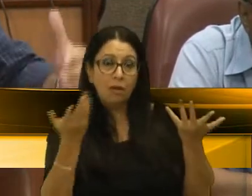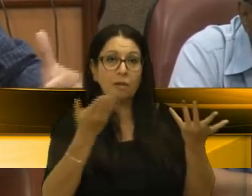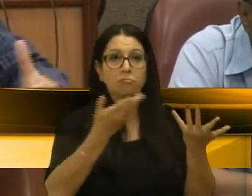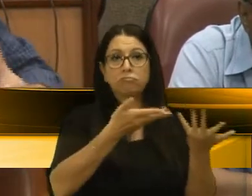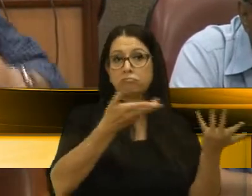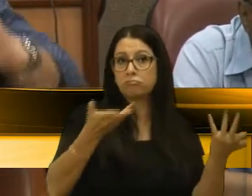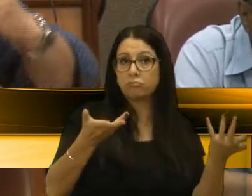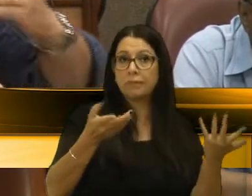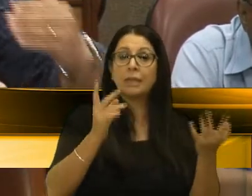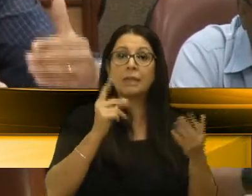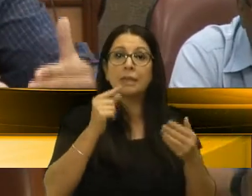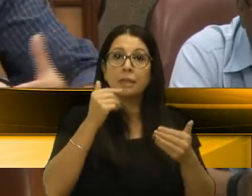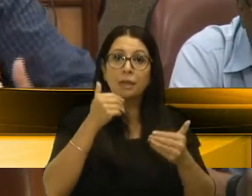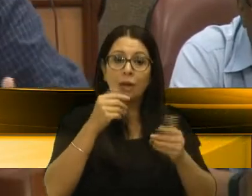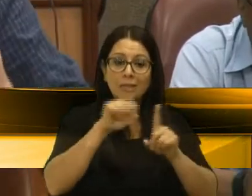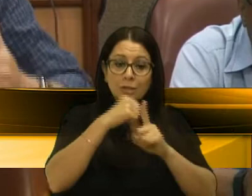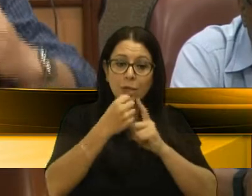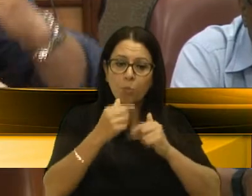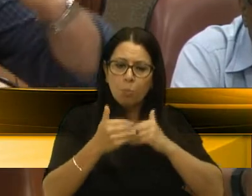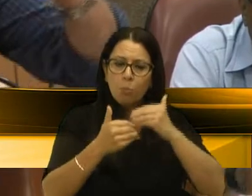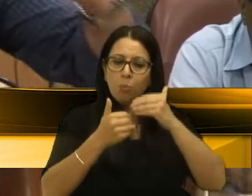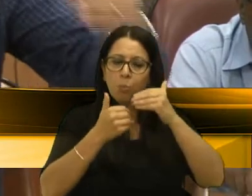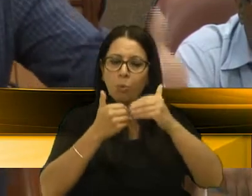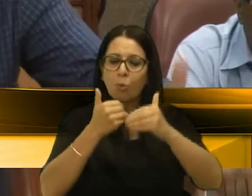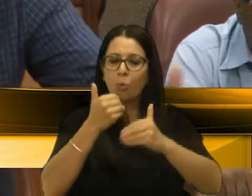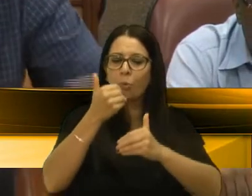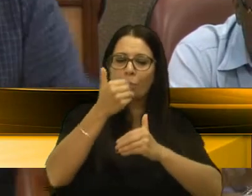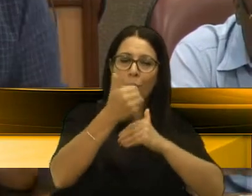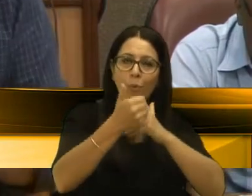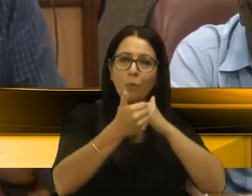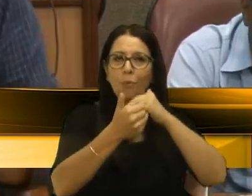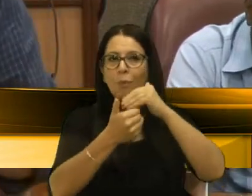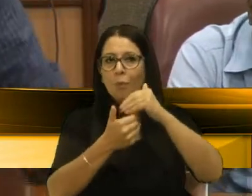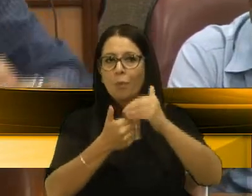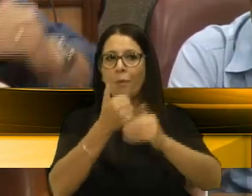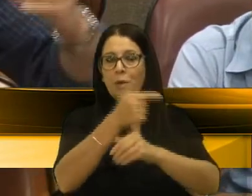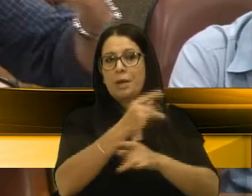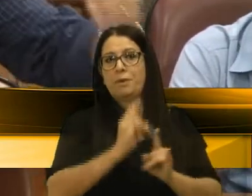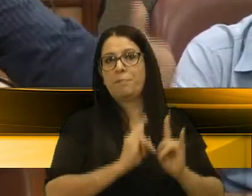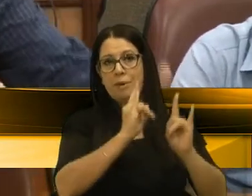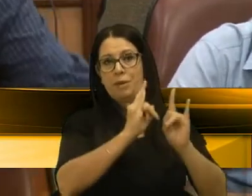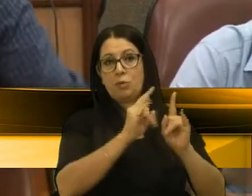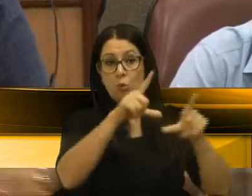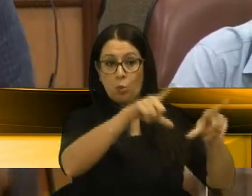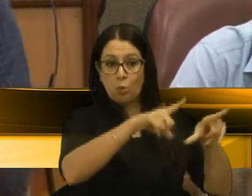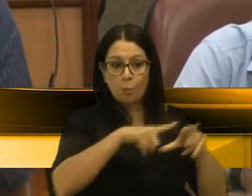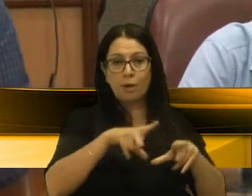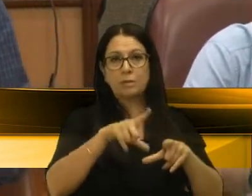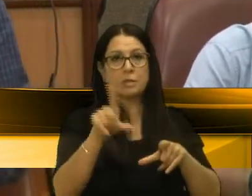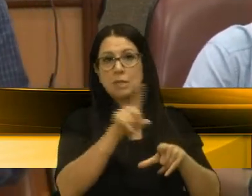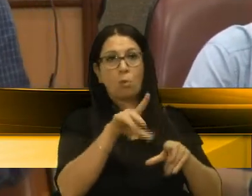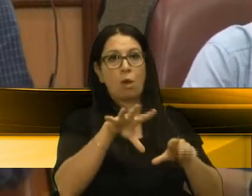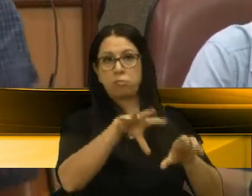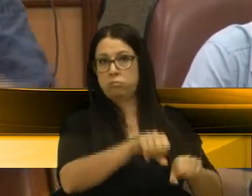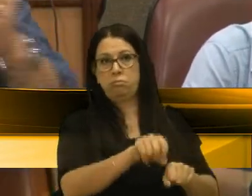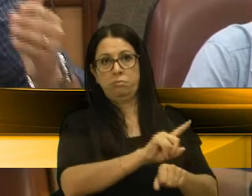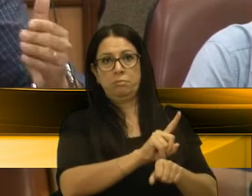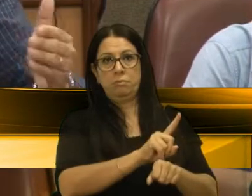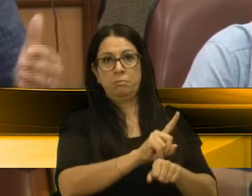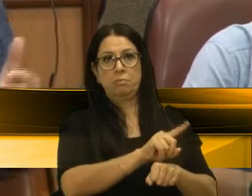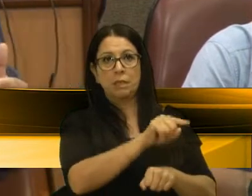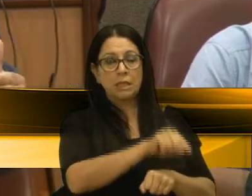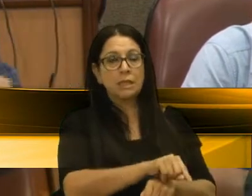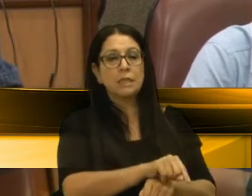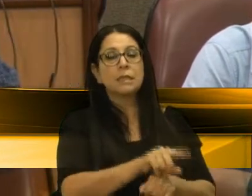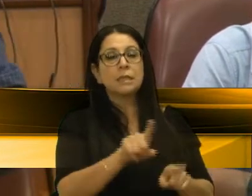sociedade aos poucos ir adentrando na Maesa, nos seus espaços que não estão ocupados, e ali